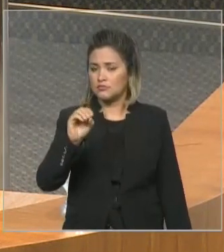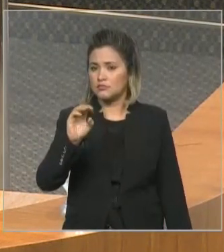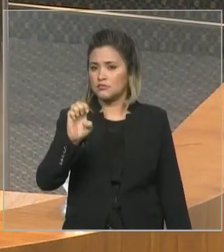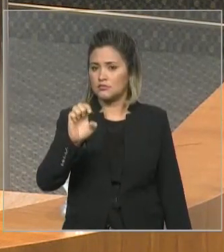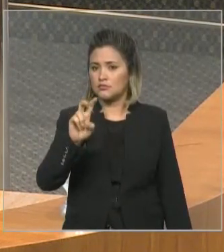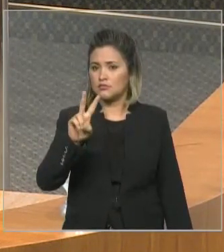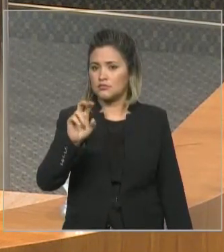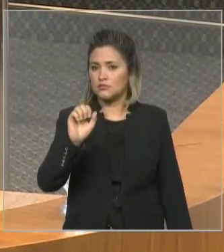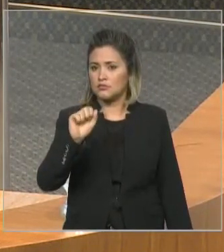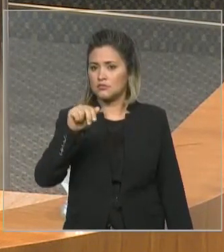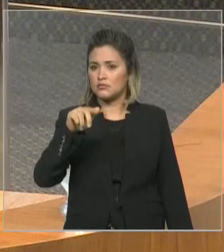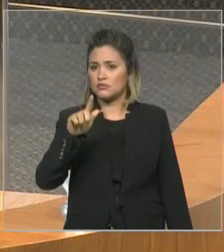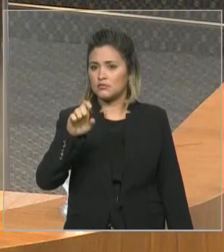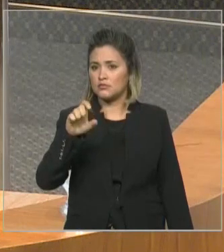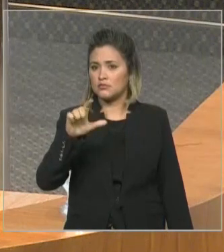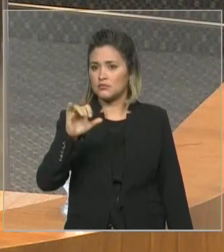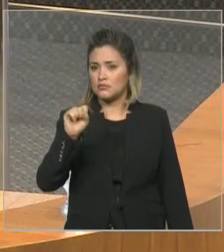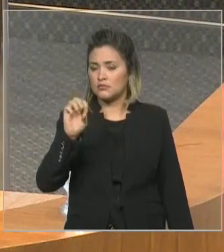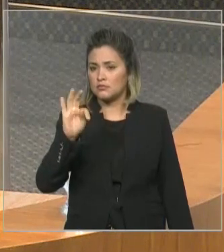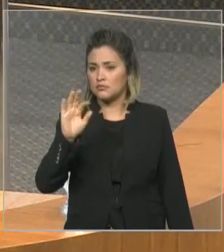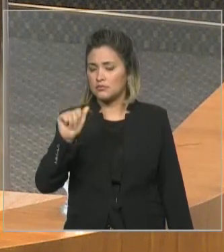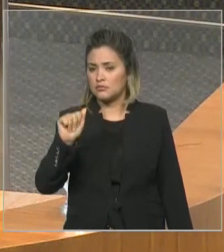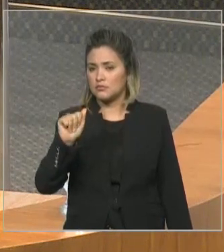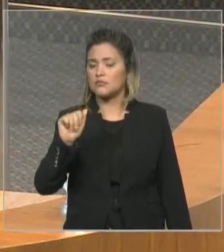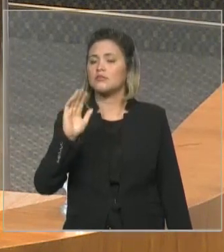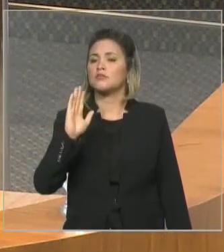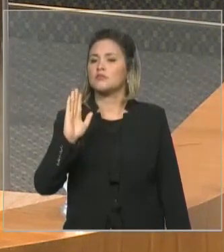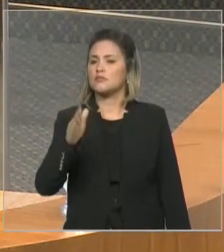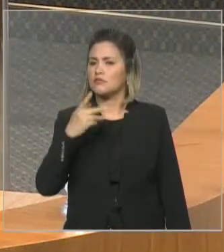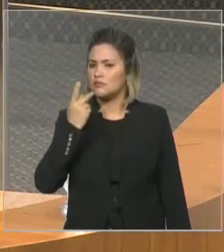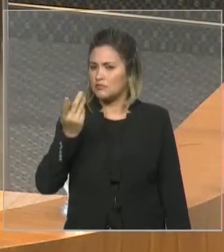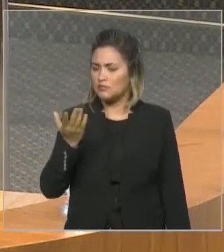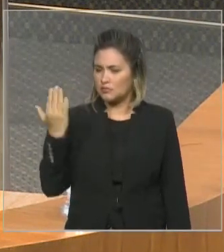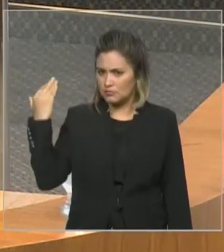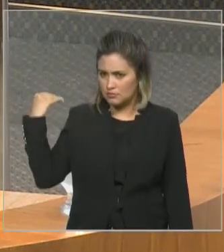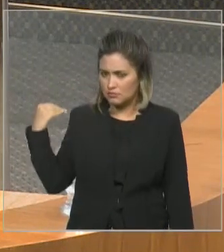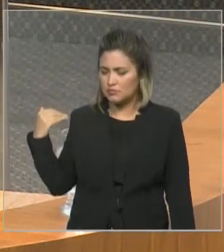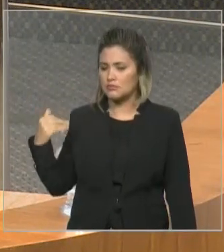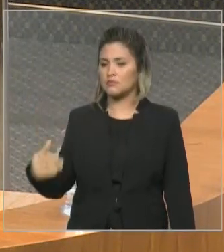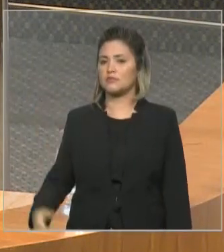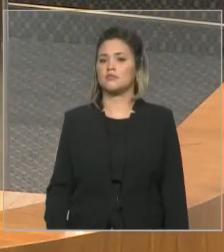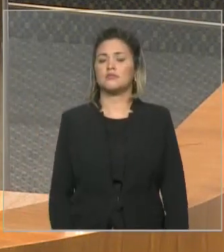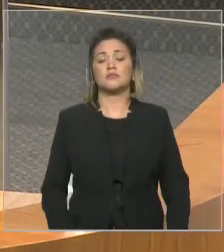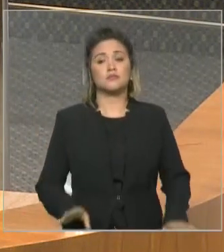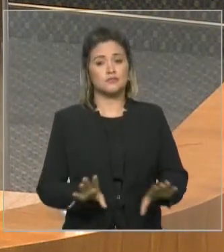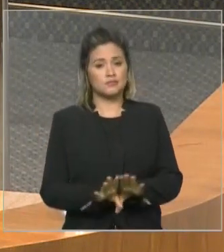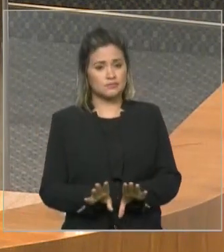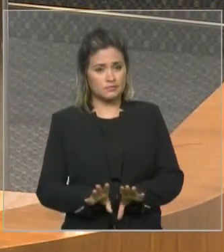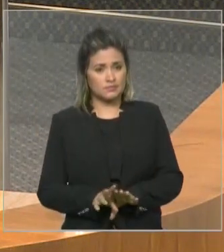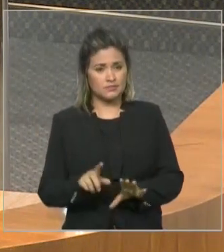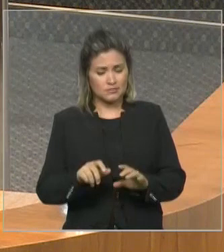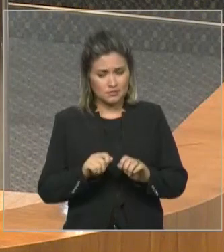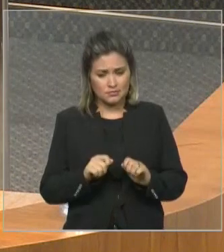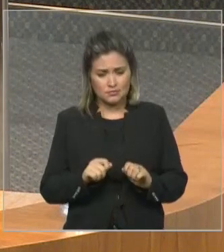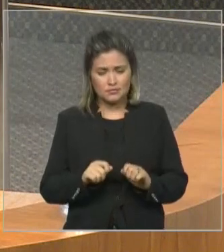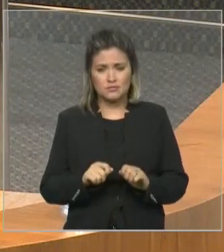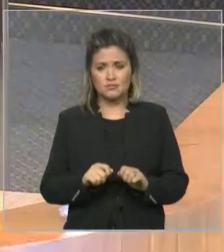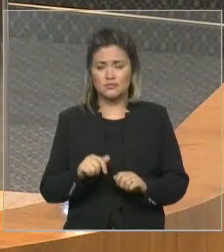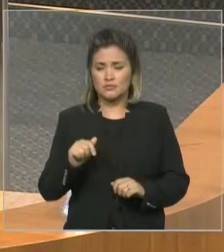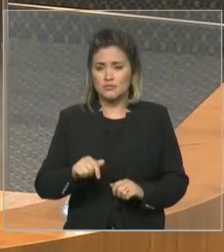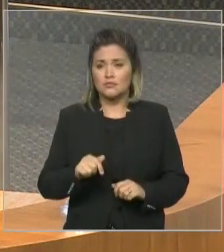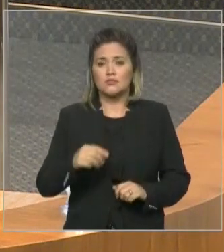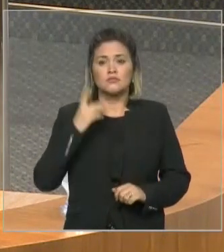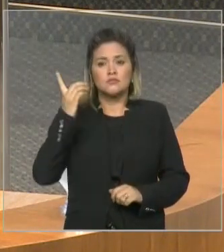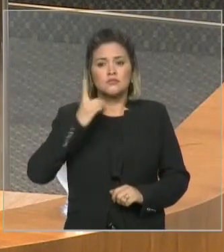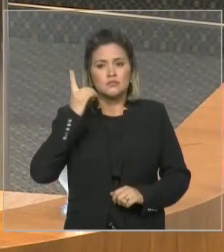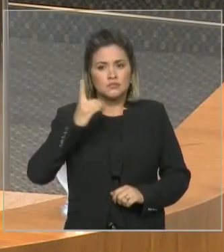que estão chegando aqui agora, é, a meu ver, de todas as funções do espectro